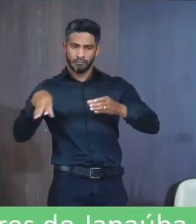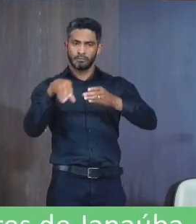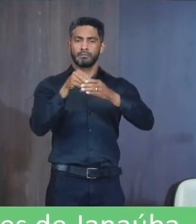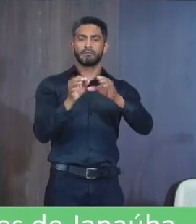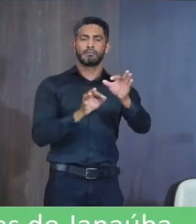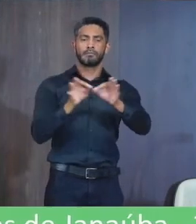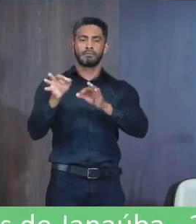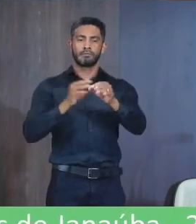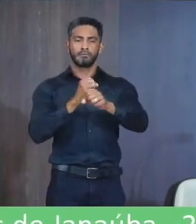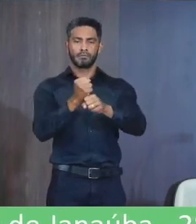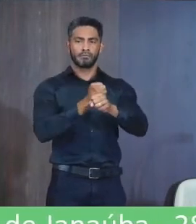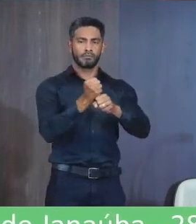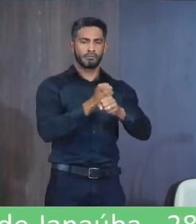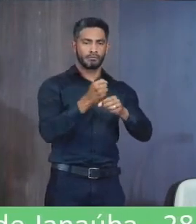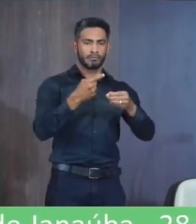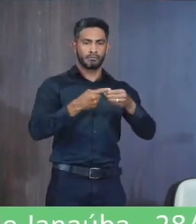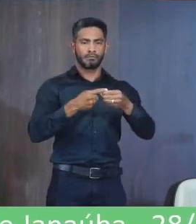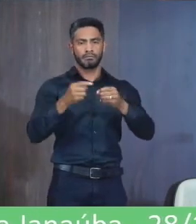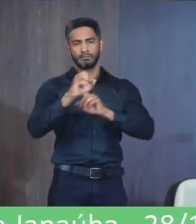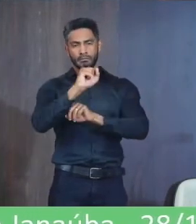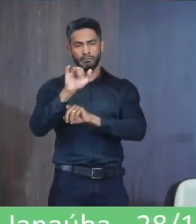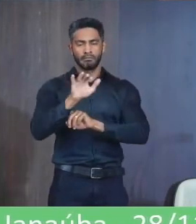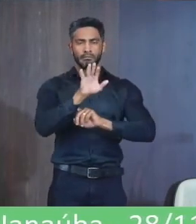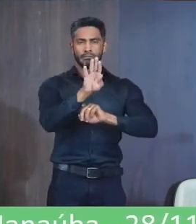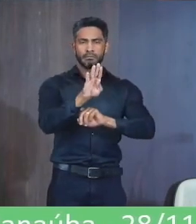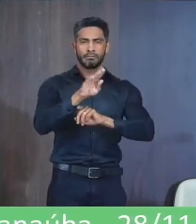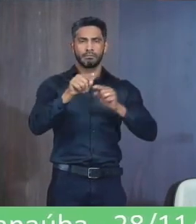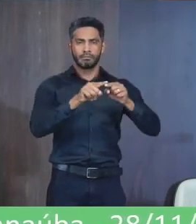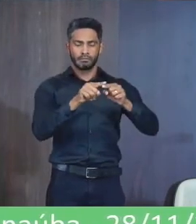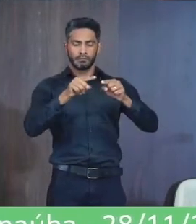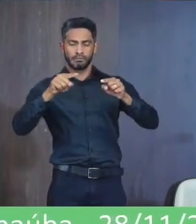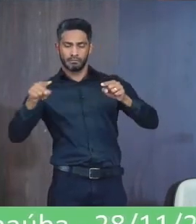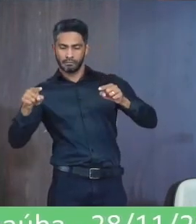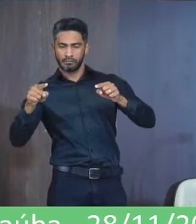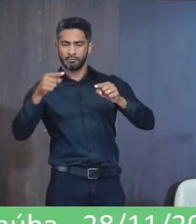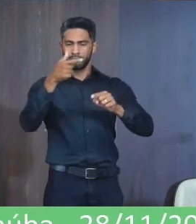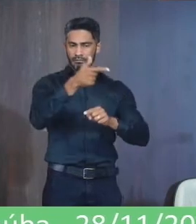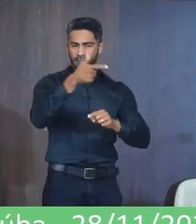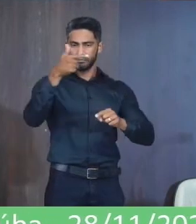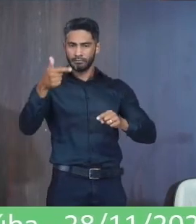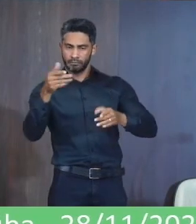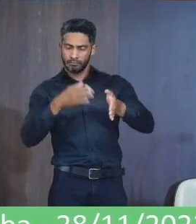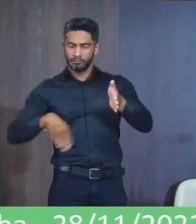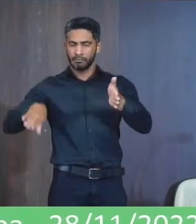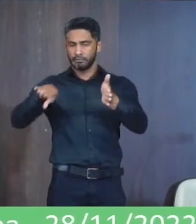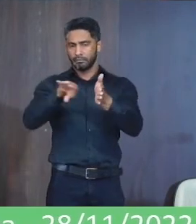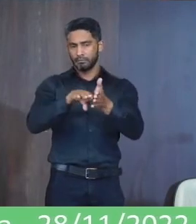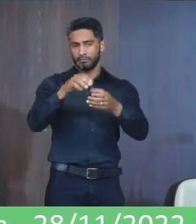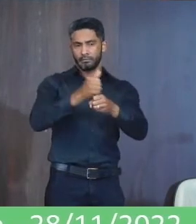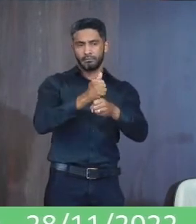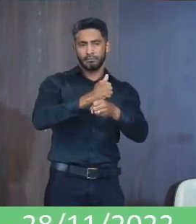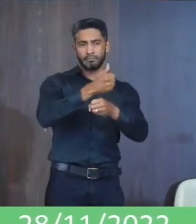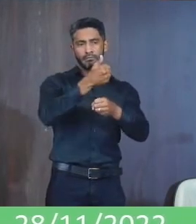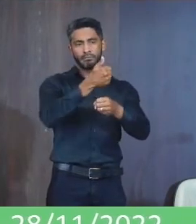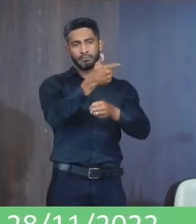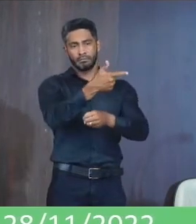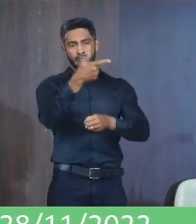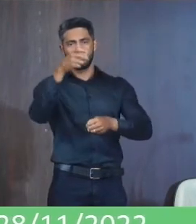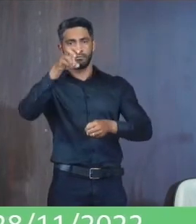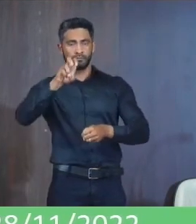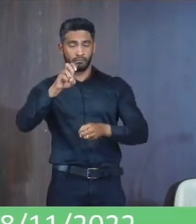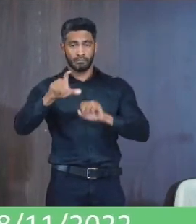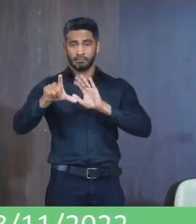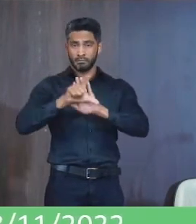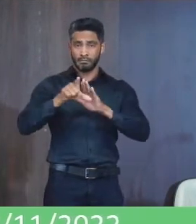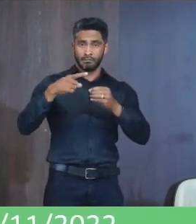o Plano Plurianual do Município de Janaúba Para o período 2022 a 2025 E a Lei